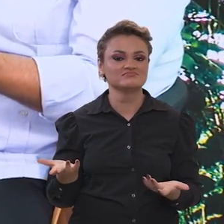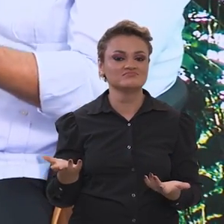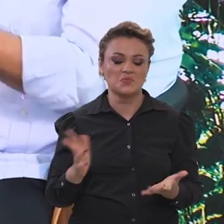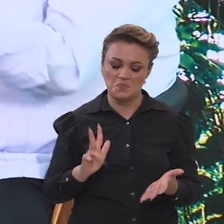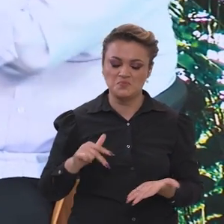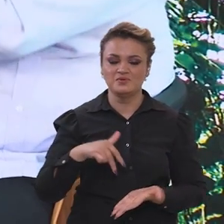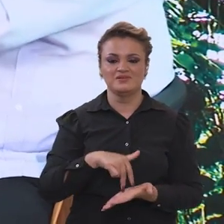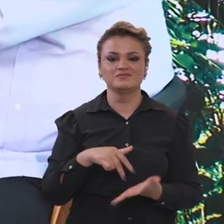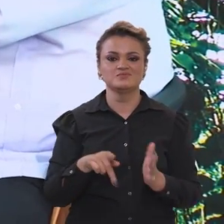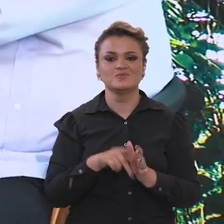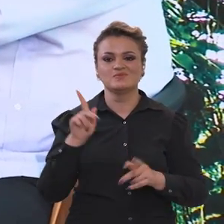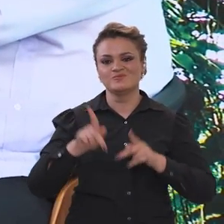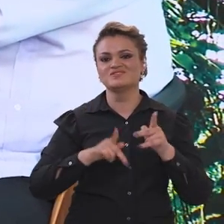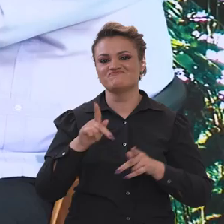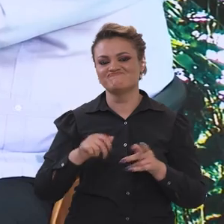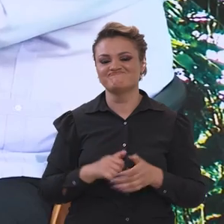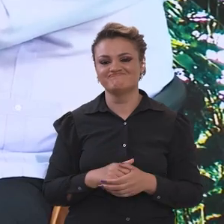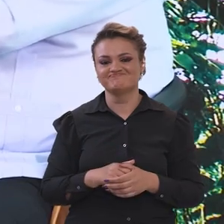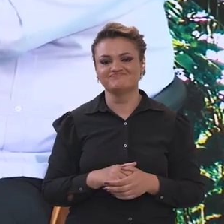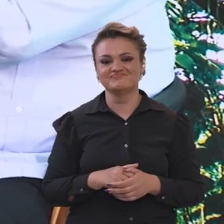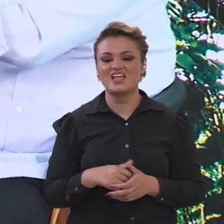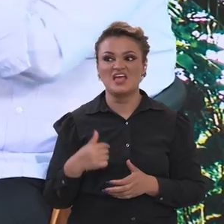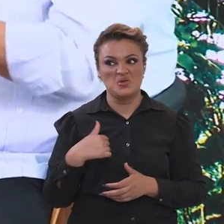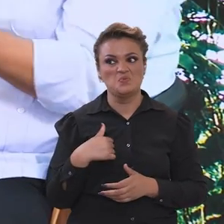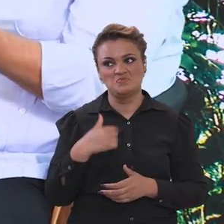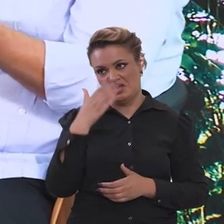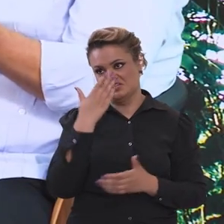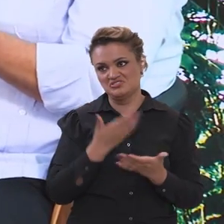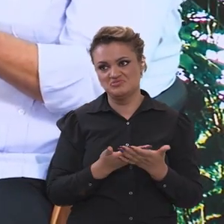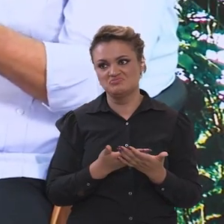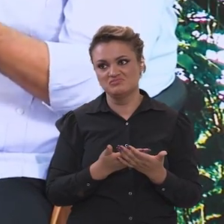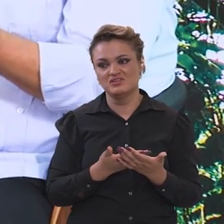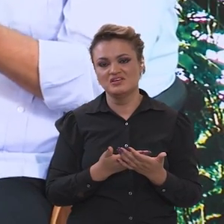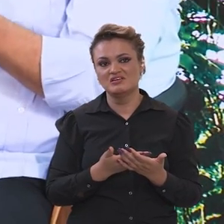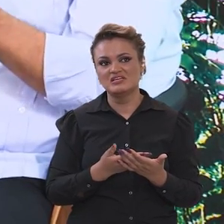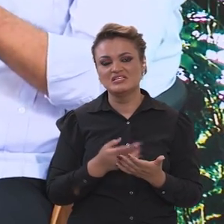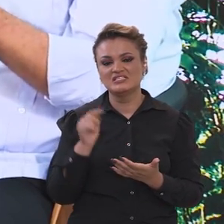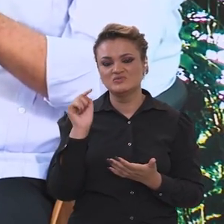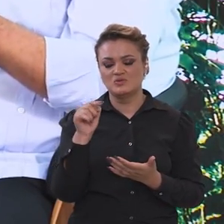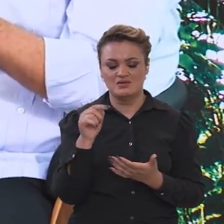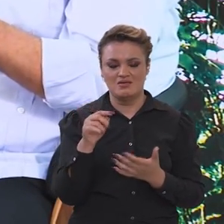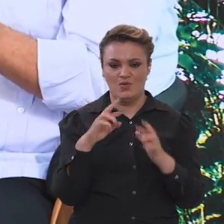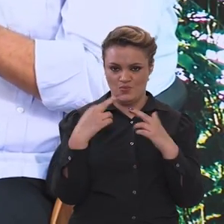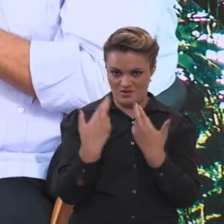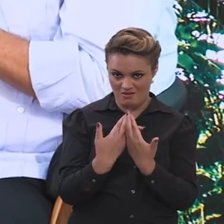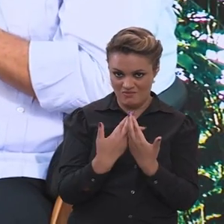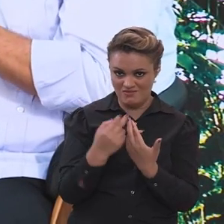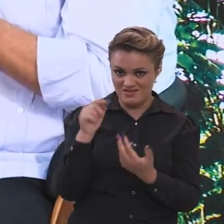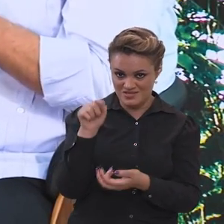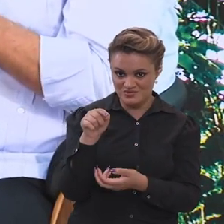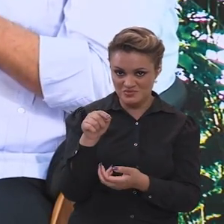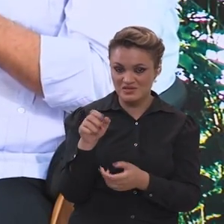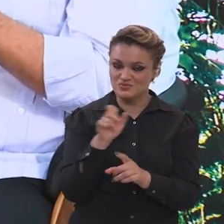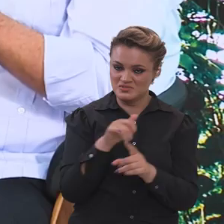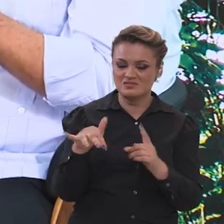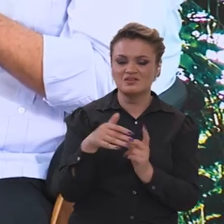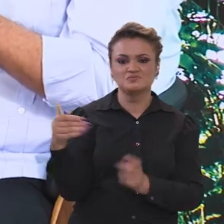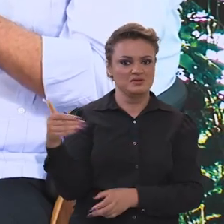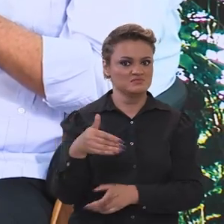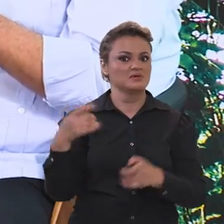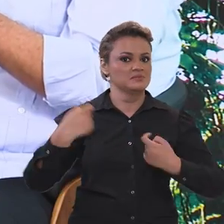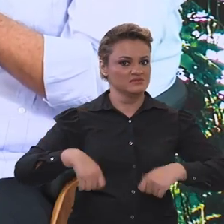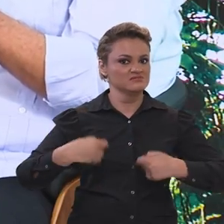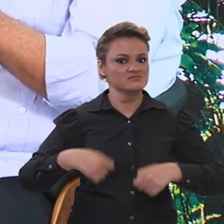com o protagonismo do povo. Então, eu, sinceramente, não vejo mais cúpula sem a participação da